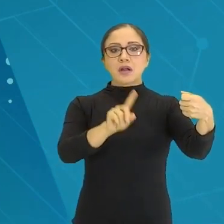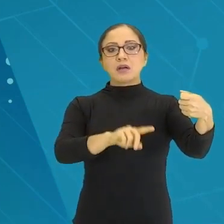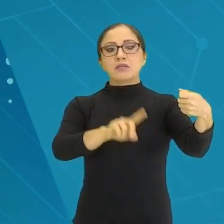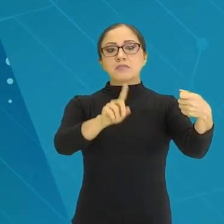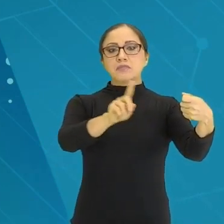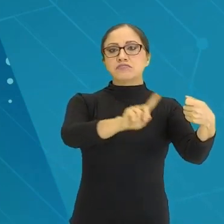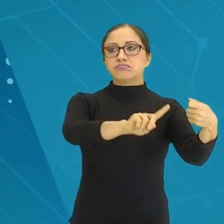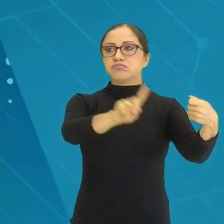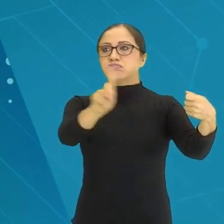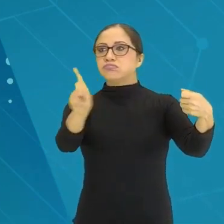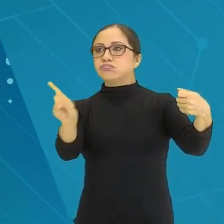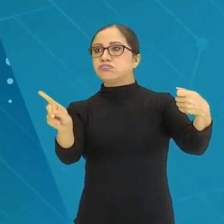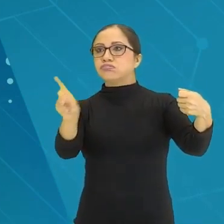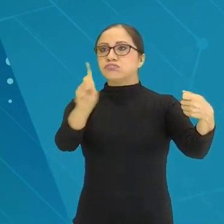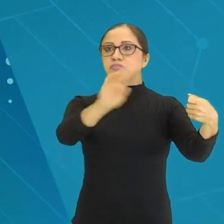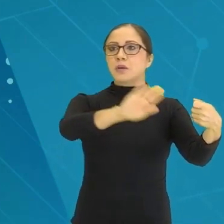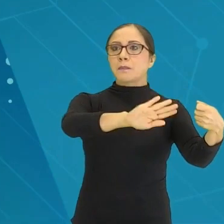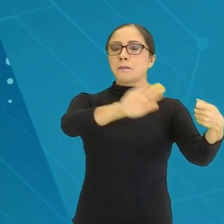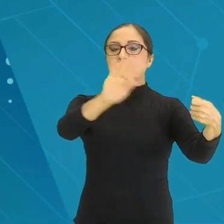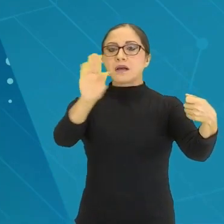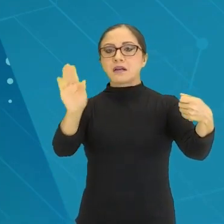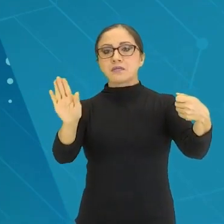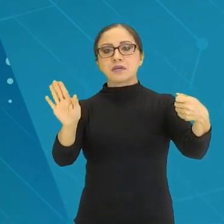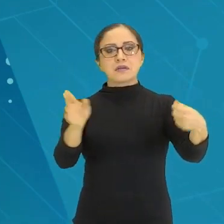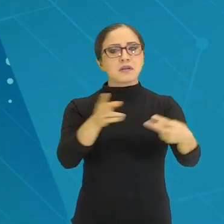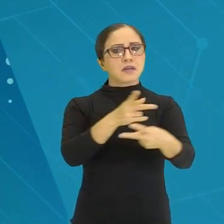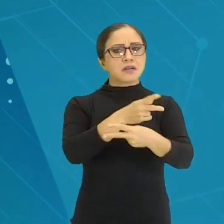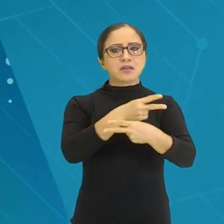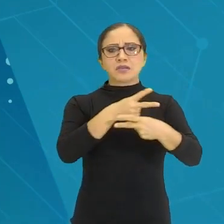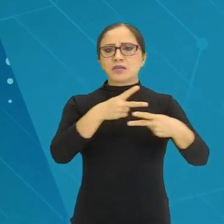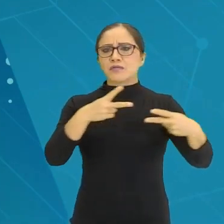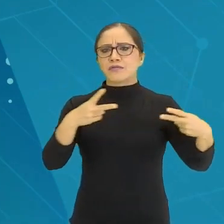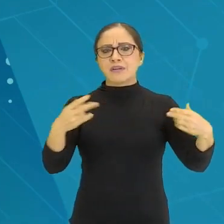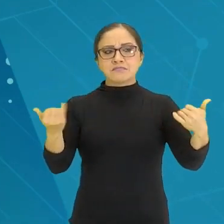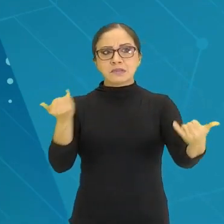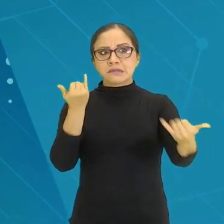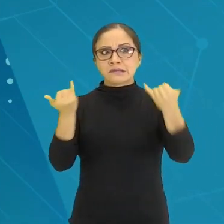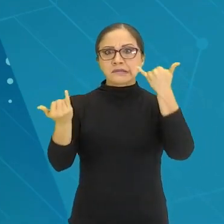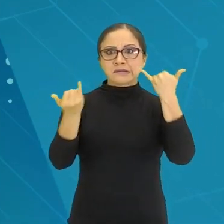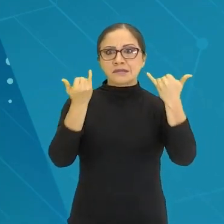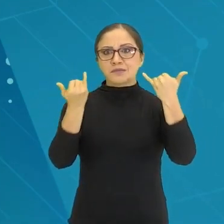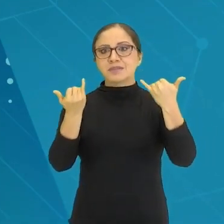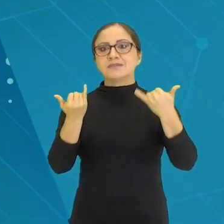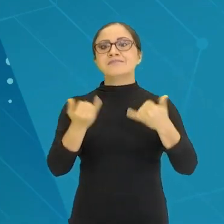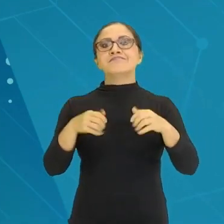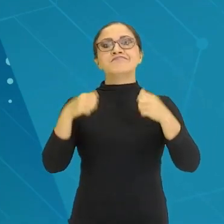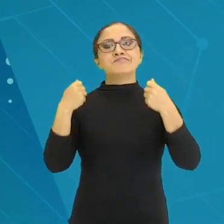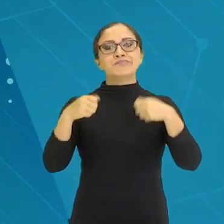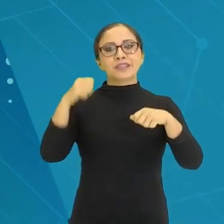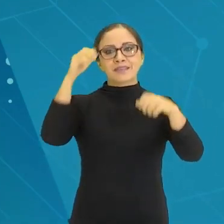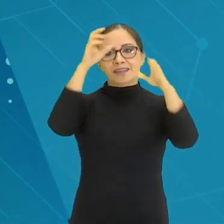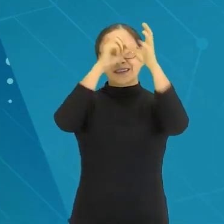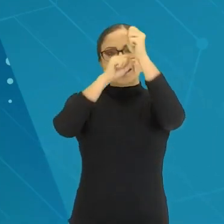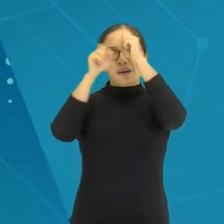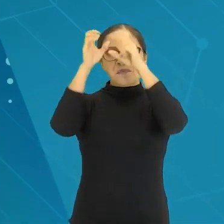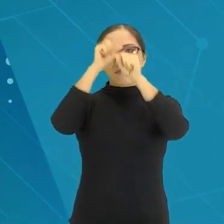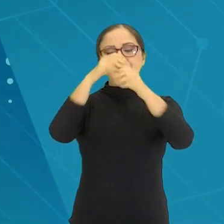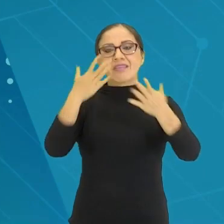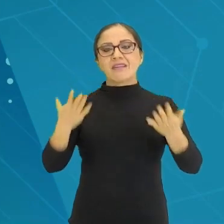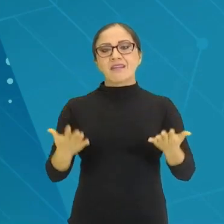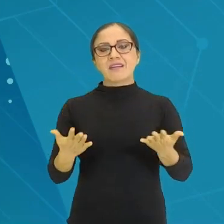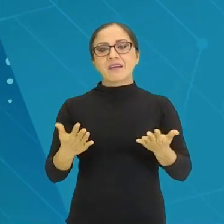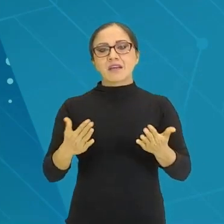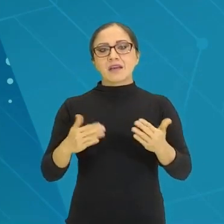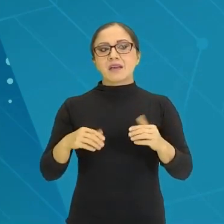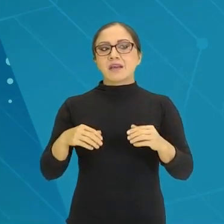limpador de parabrisas. Então observa que são várias coisas que ela precisa se ambientar e que ela precisa